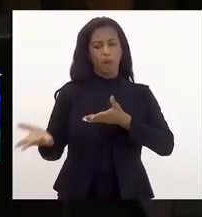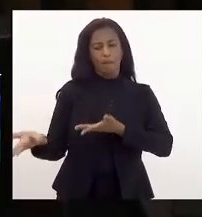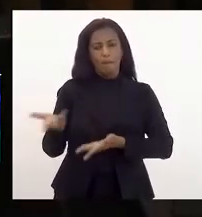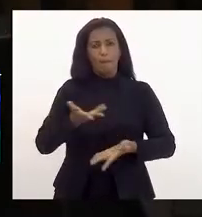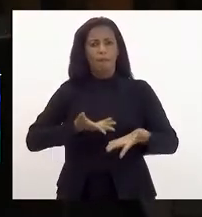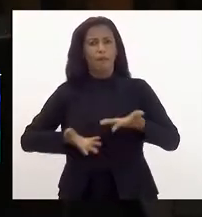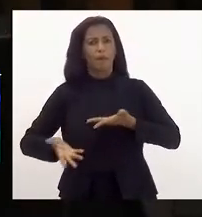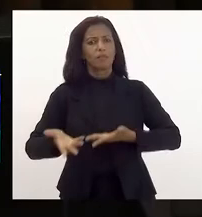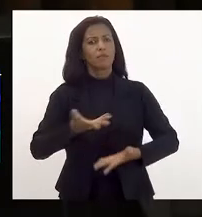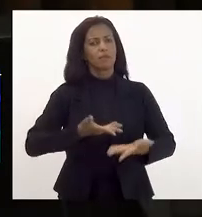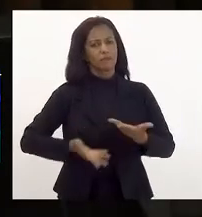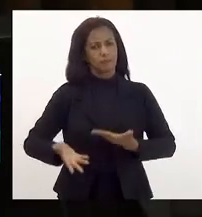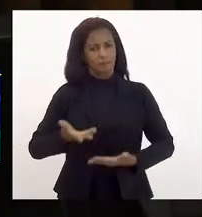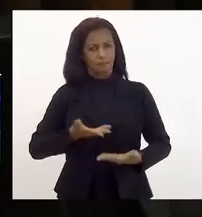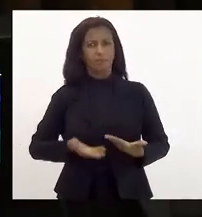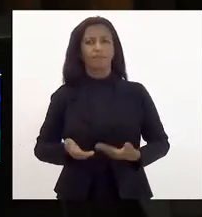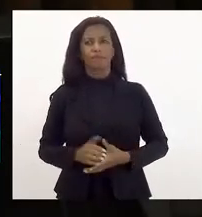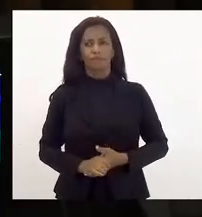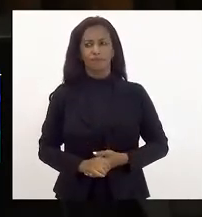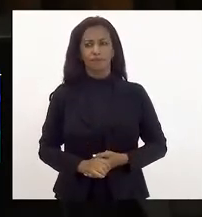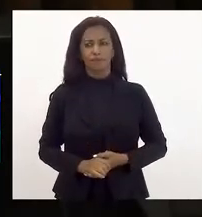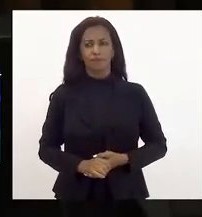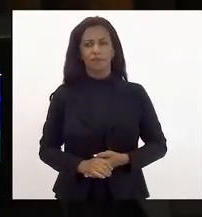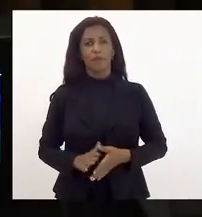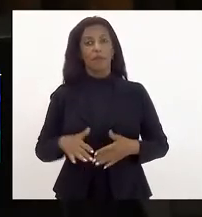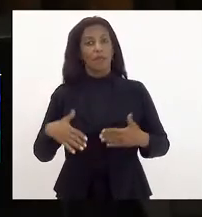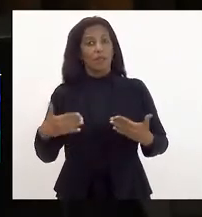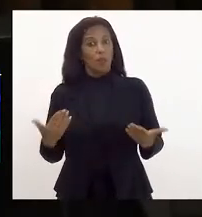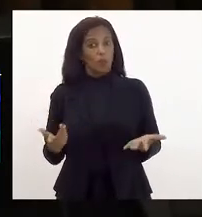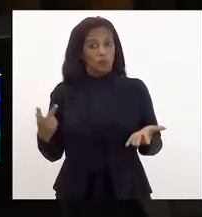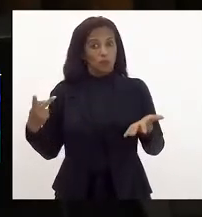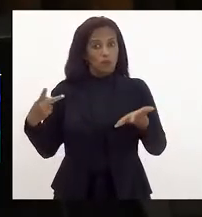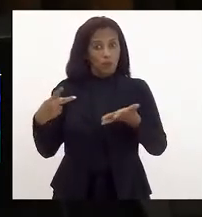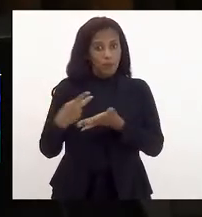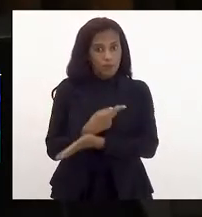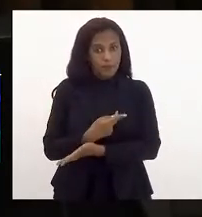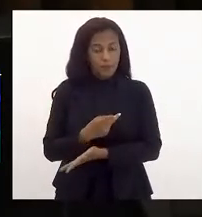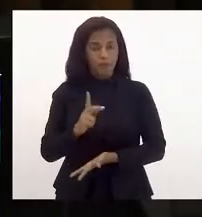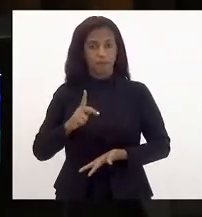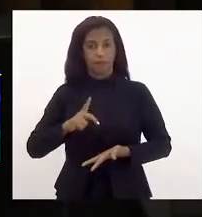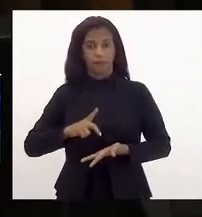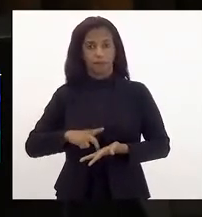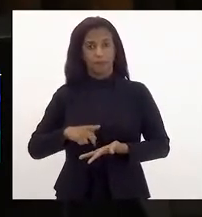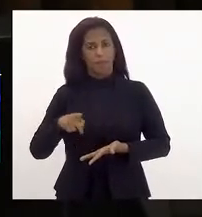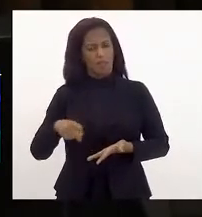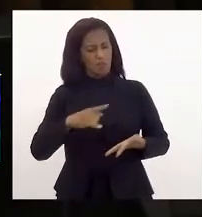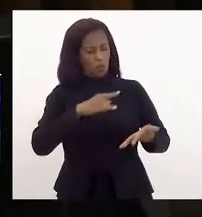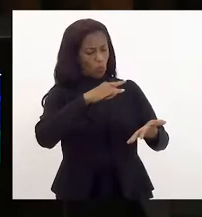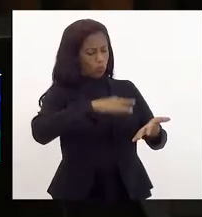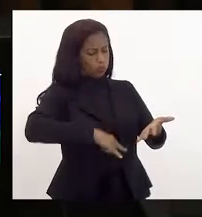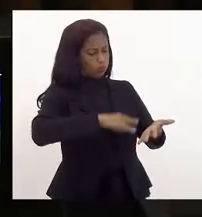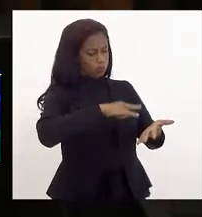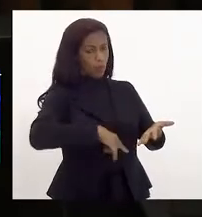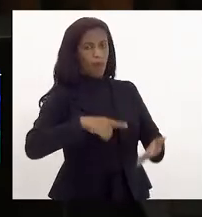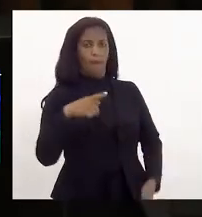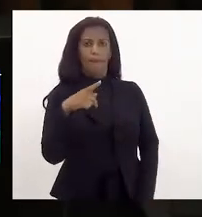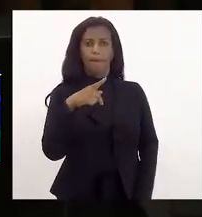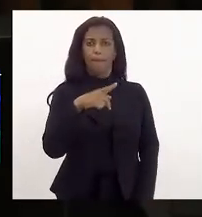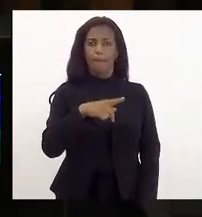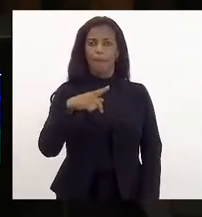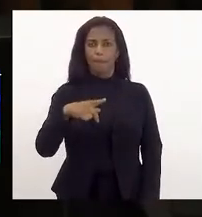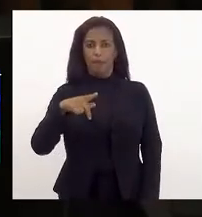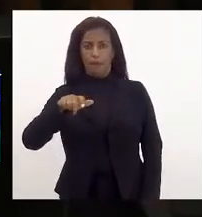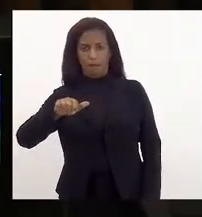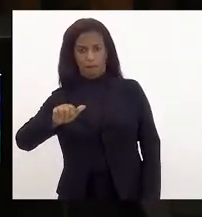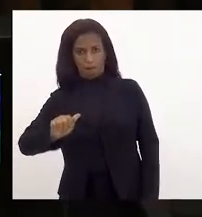participativo. E, na hora que isso acontecer, esse documento chamado PPA, Plano